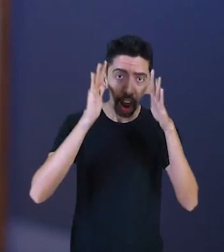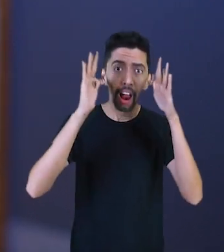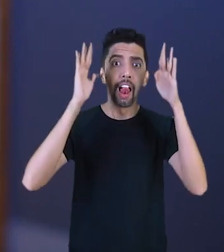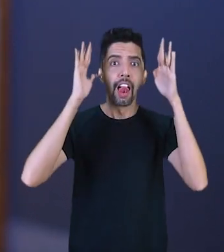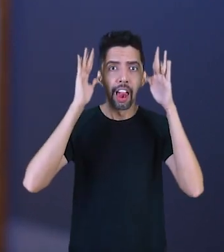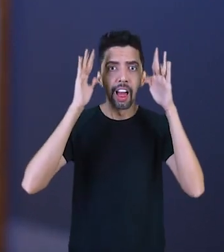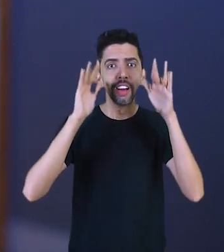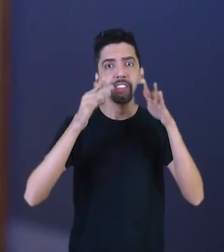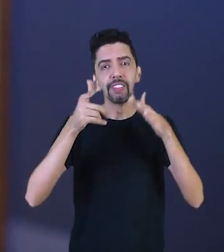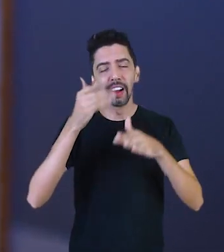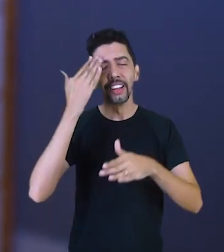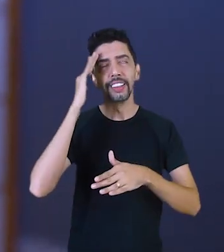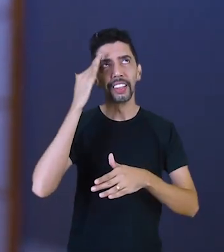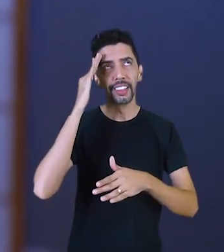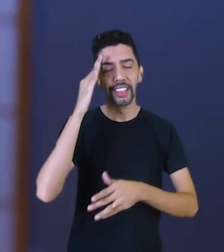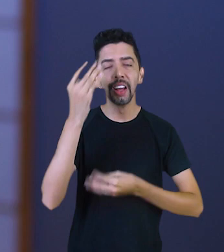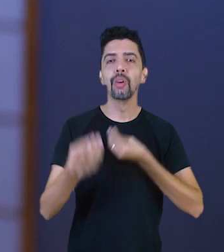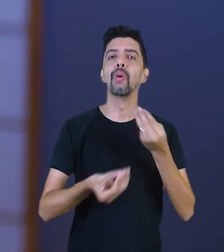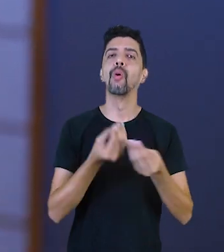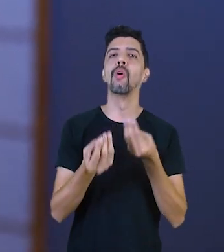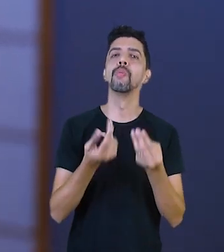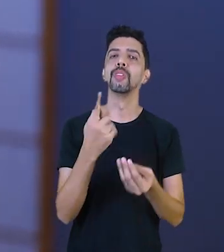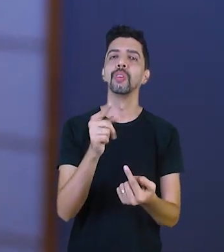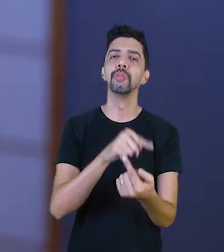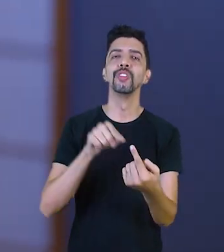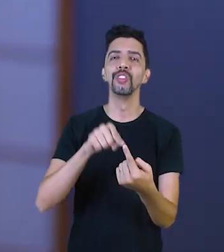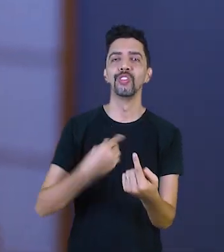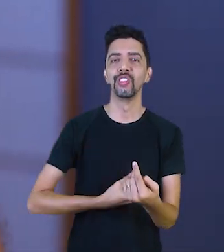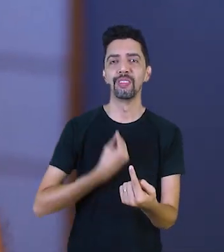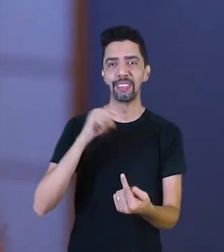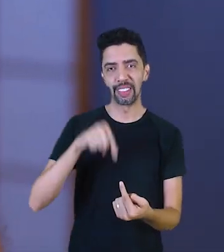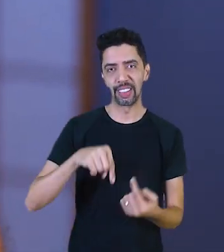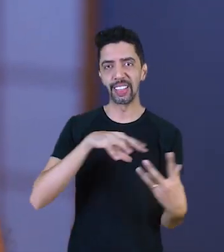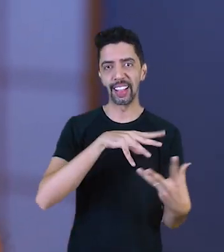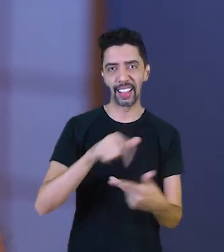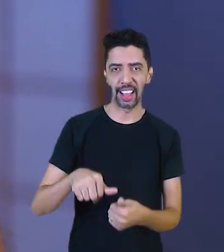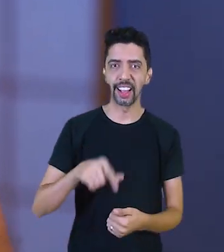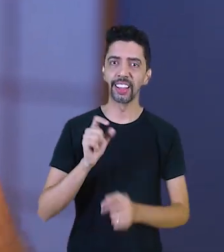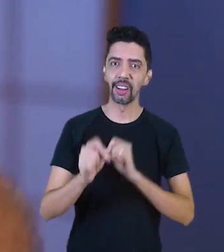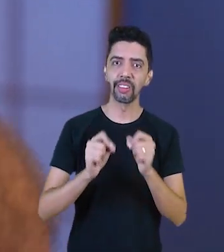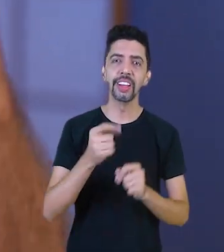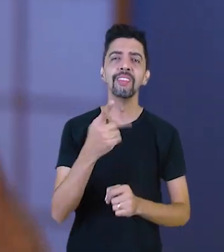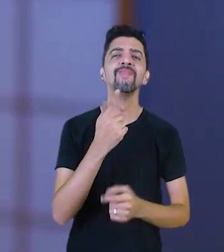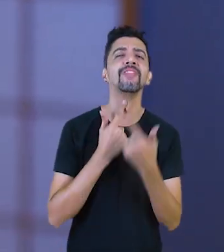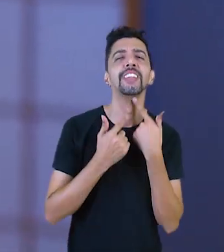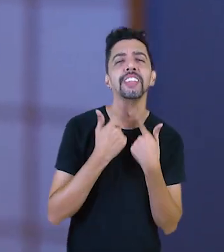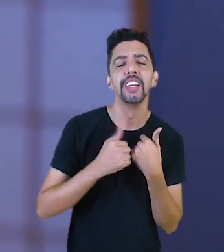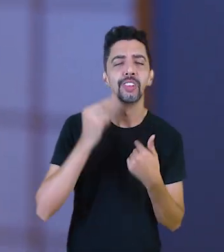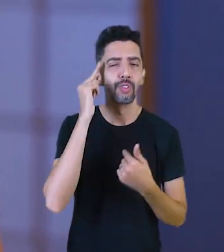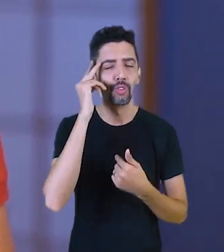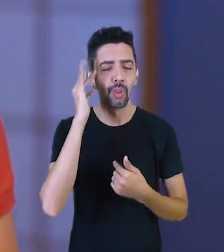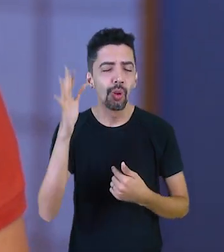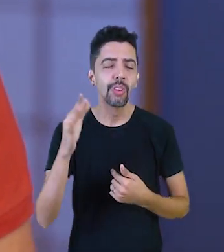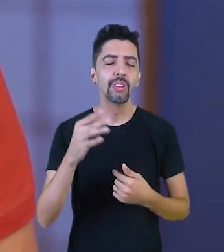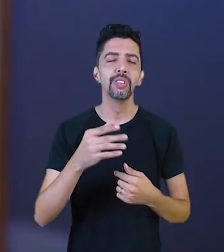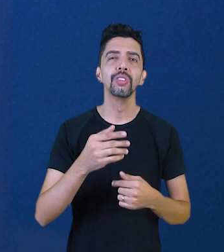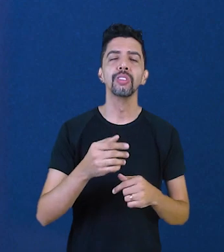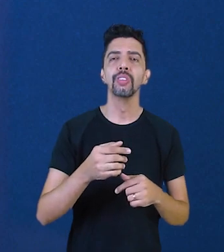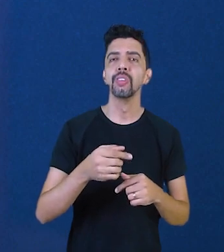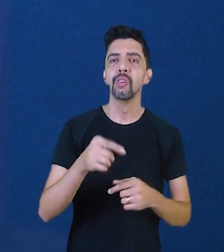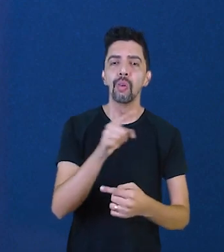estrutura que você veio fazer aqui na Terra. Que é priorizar seus desejos, sonhos, propósitos e necessidades.